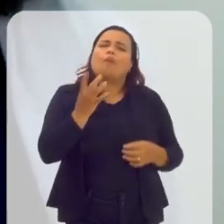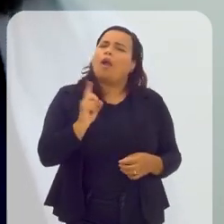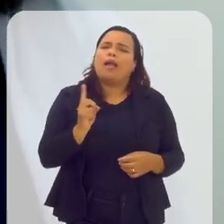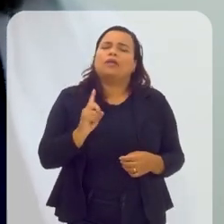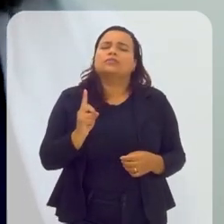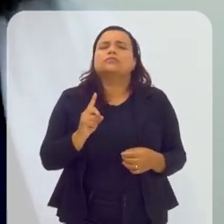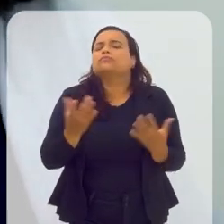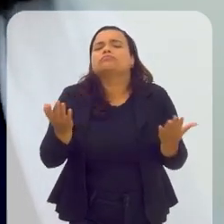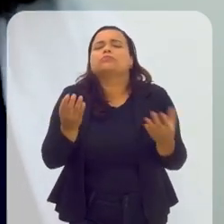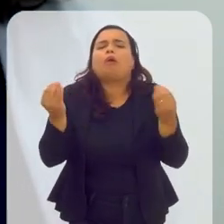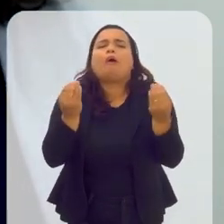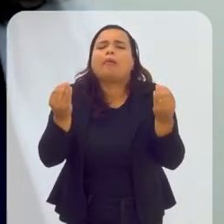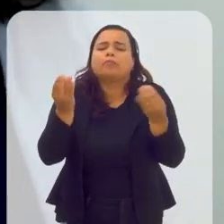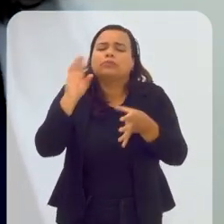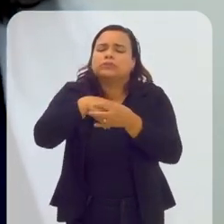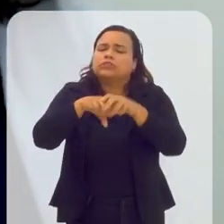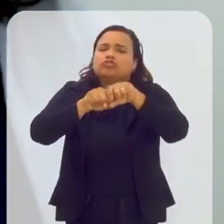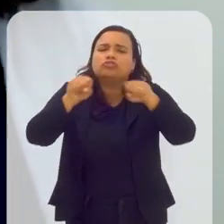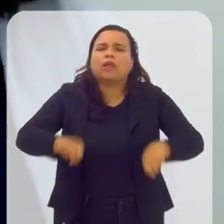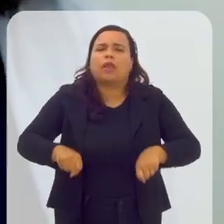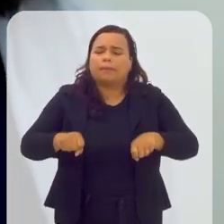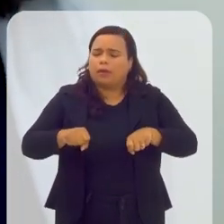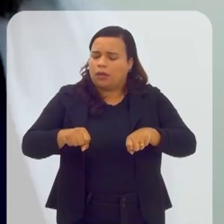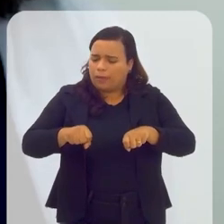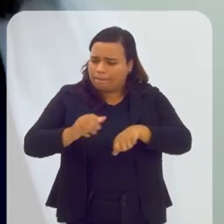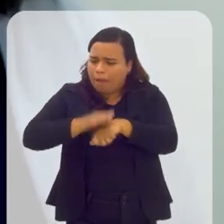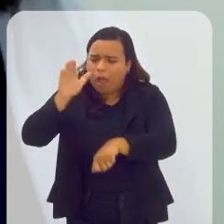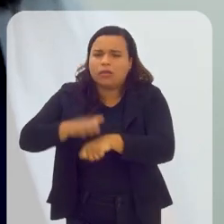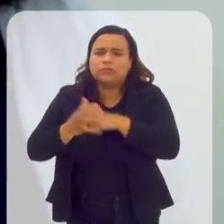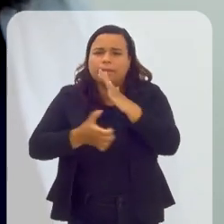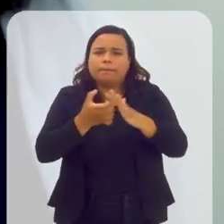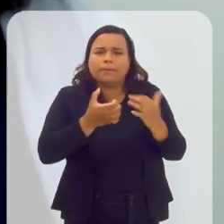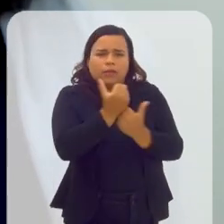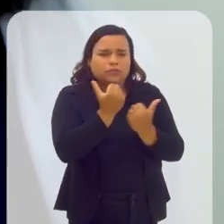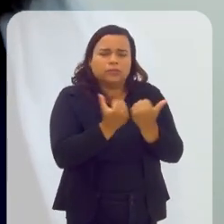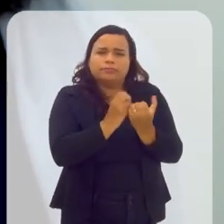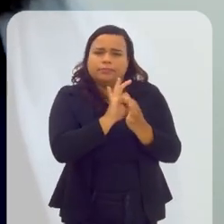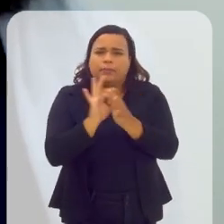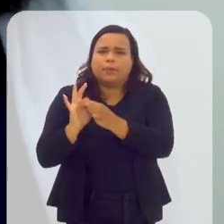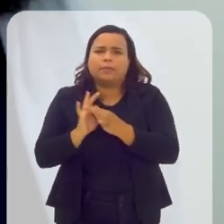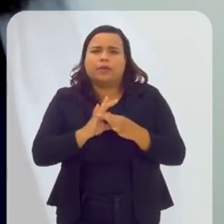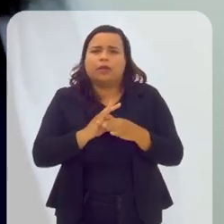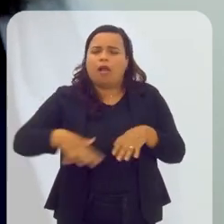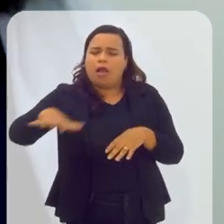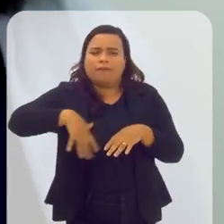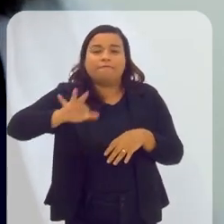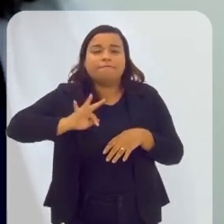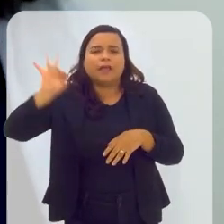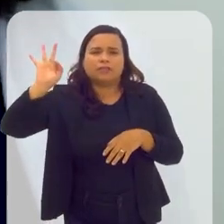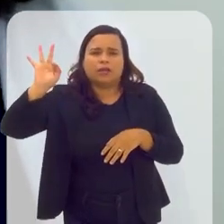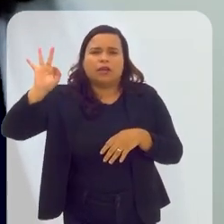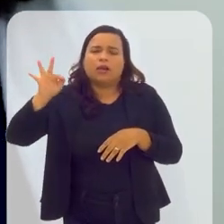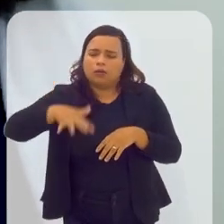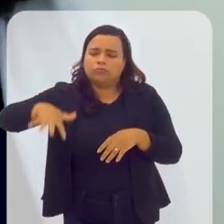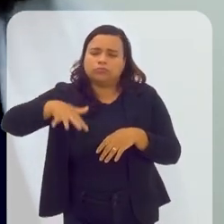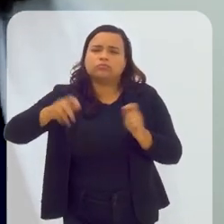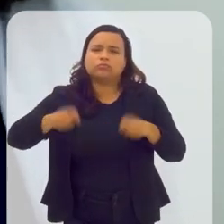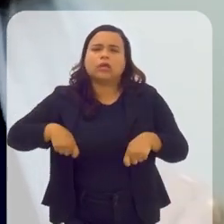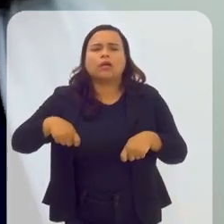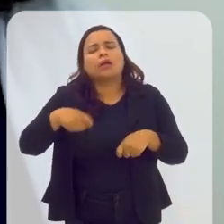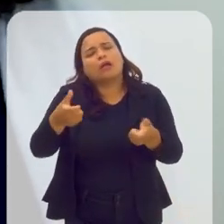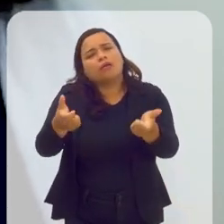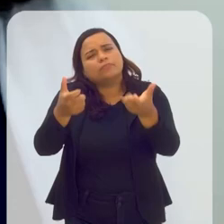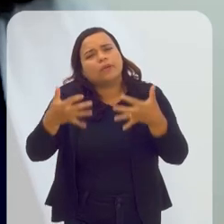cooperativas, dentro de um sistema mais amplo que funciona em nível federal. O o senhor falasse um pouquinho